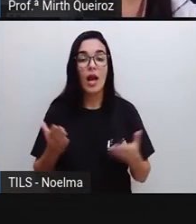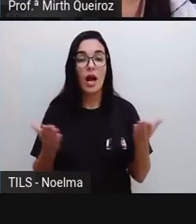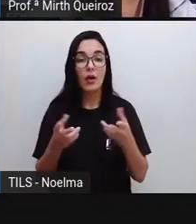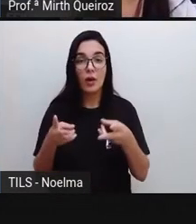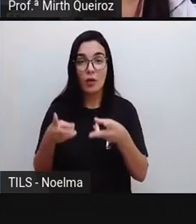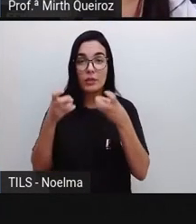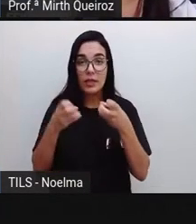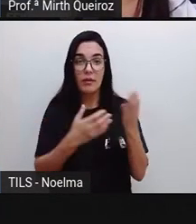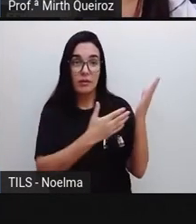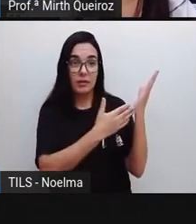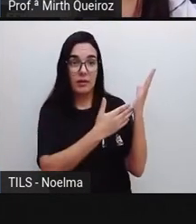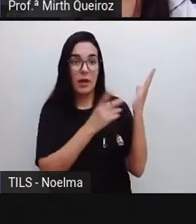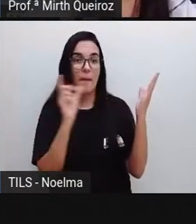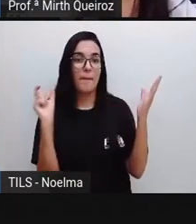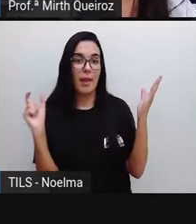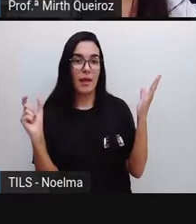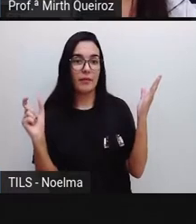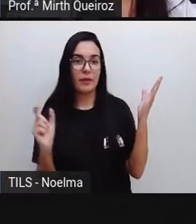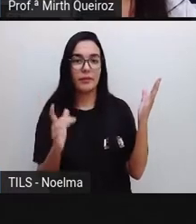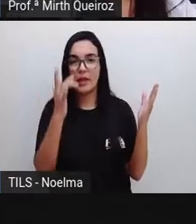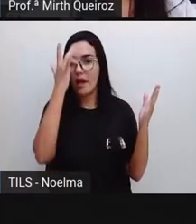Observe, então, essas palavras, ó.